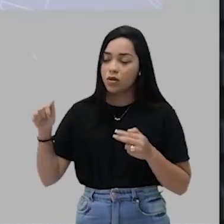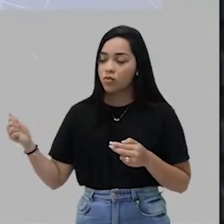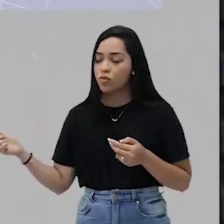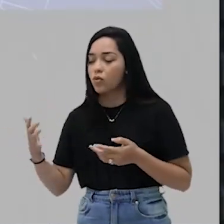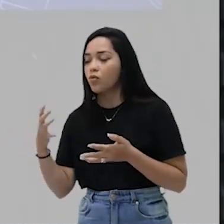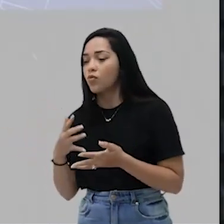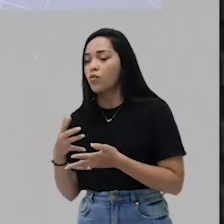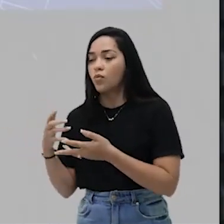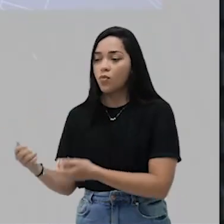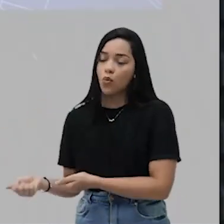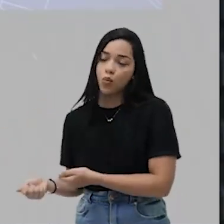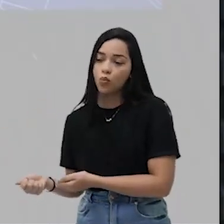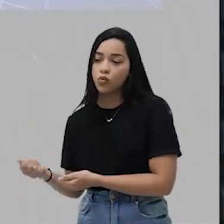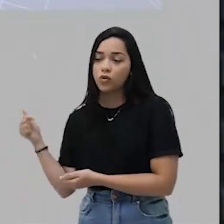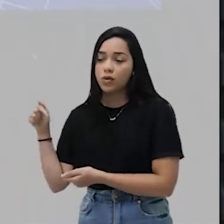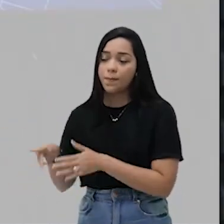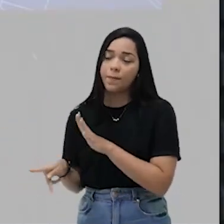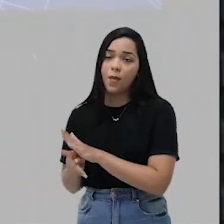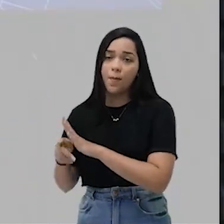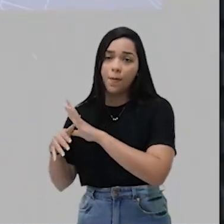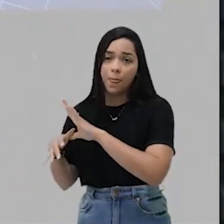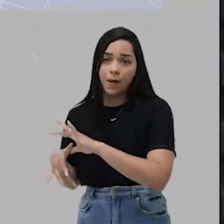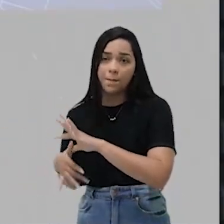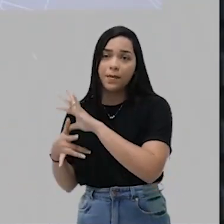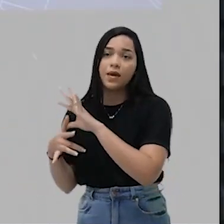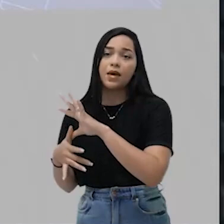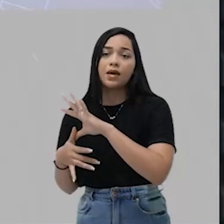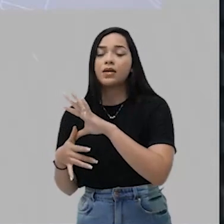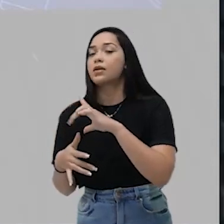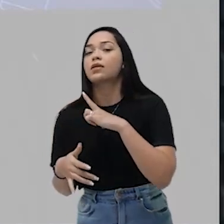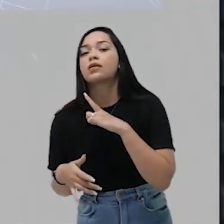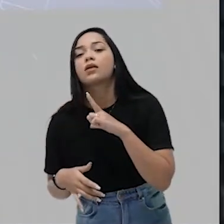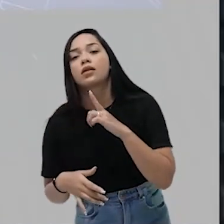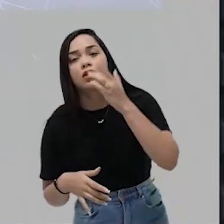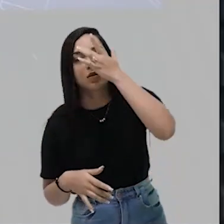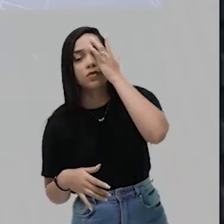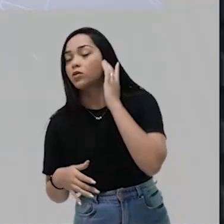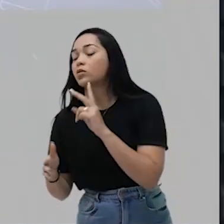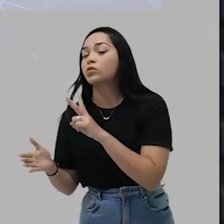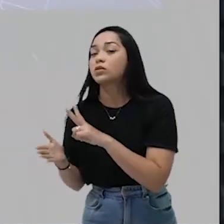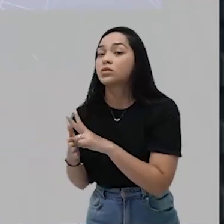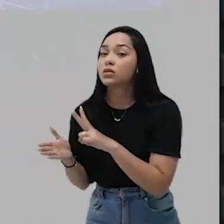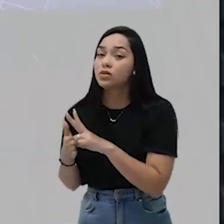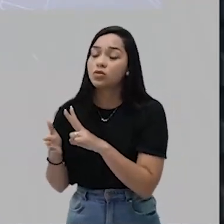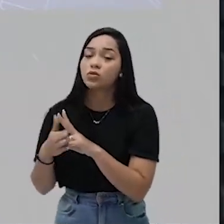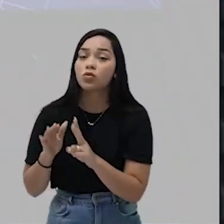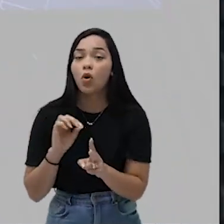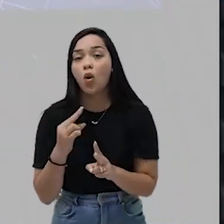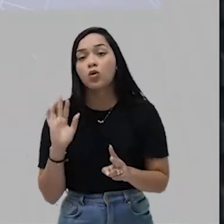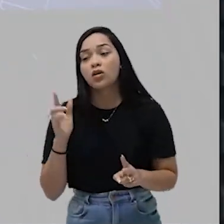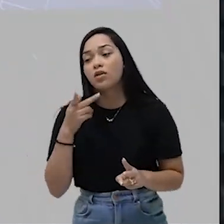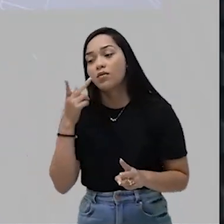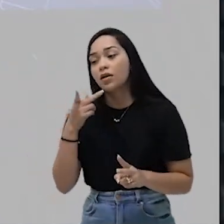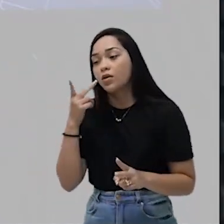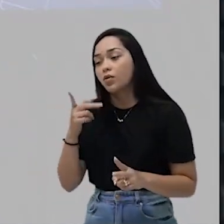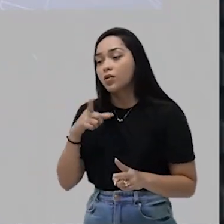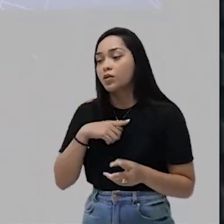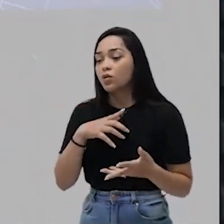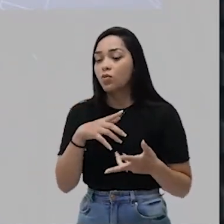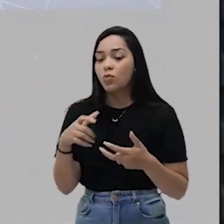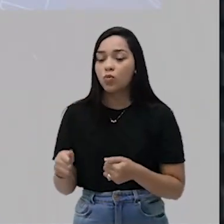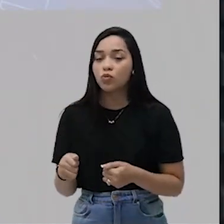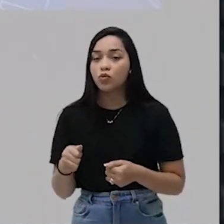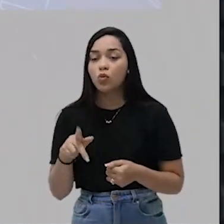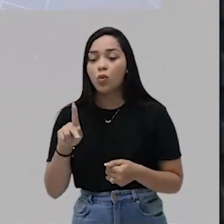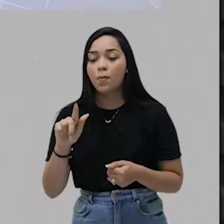novo mundo. O mundo da América, dos gentios, dos nativos, ou, como diriam os europeus, um mundo